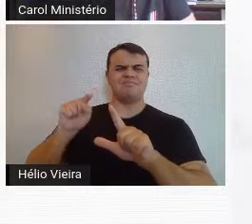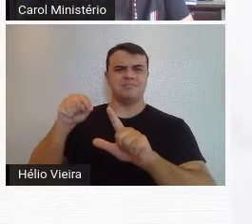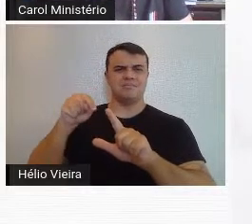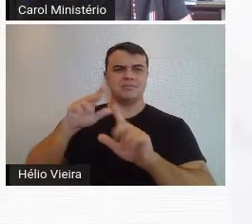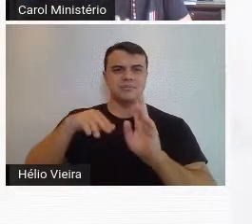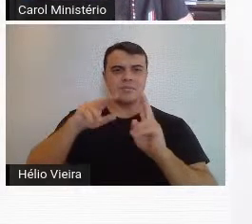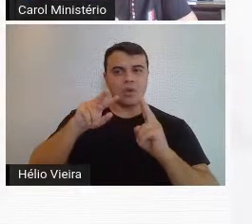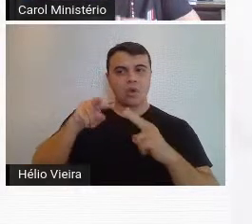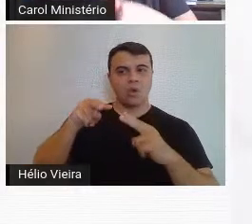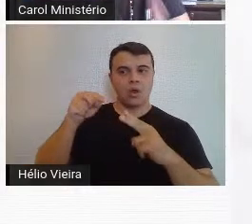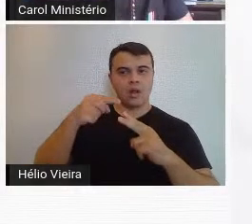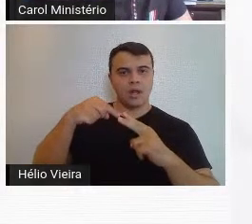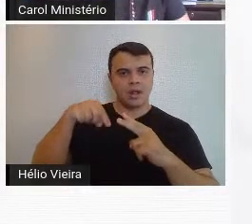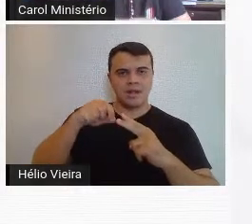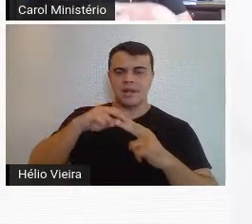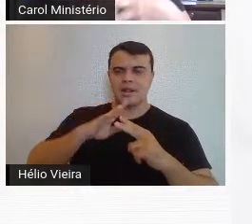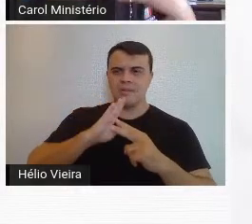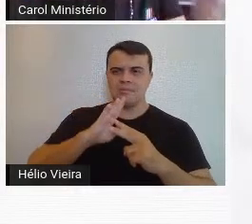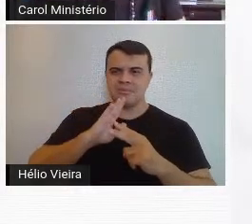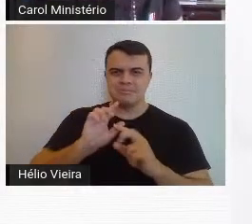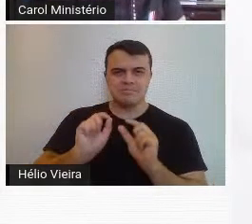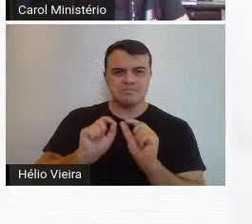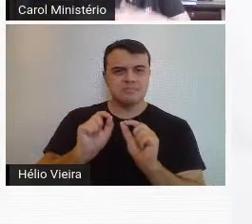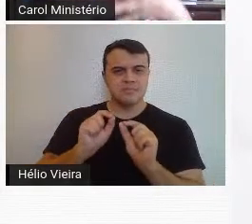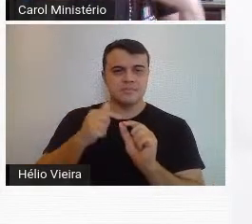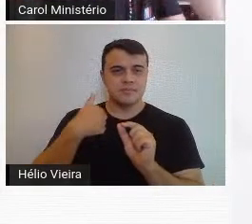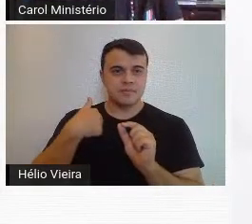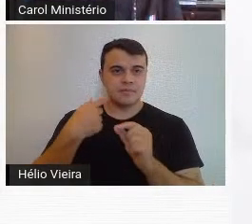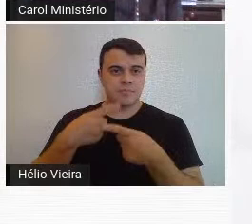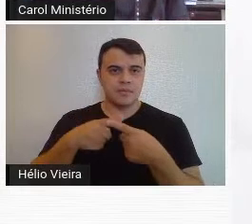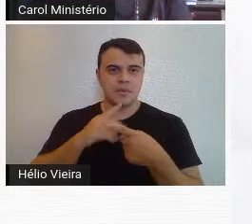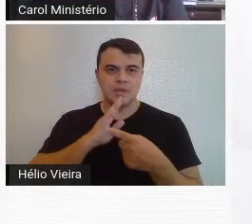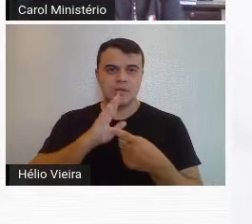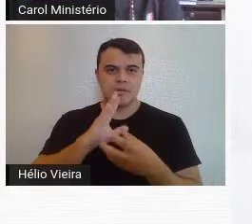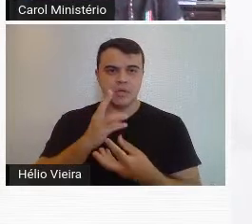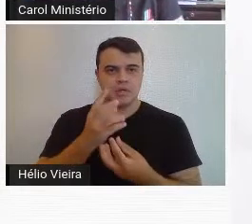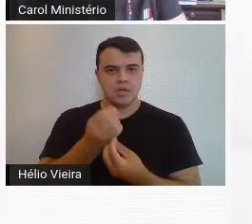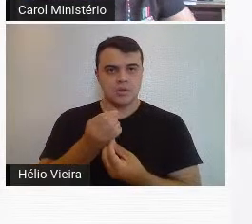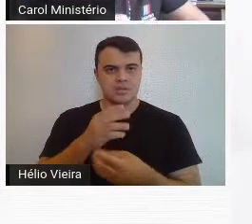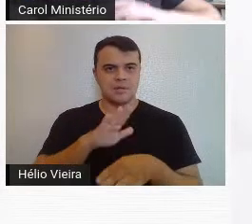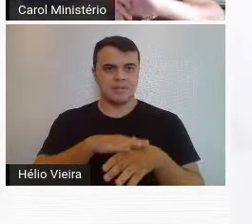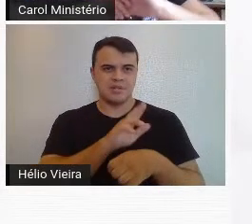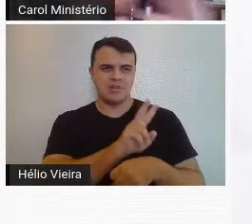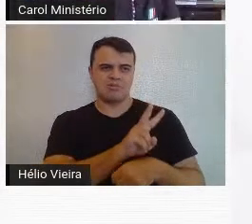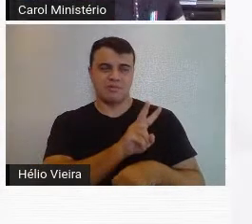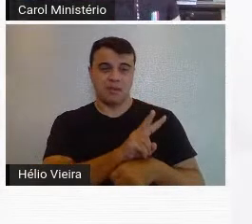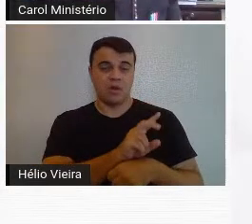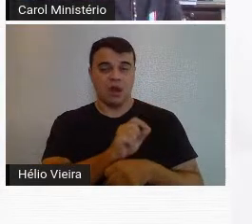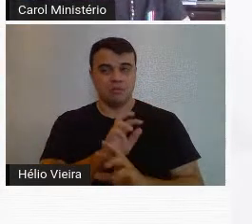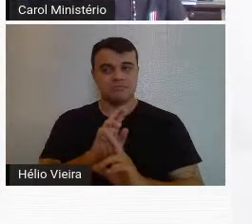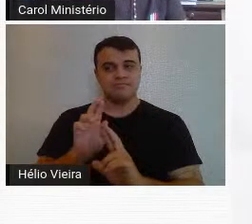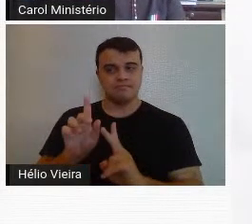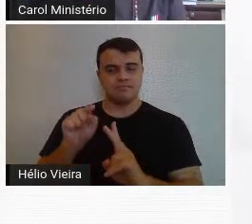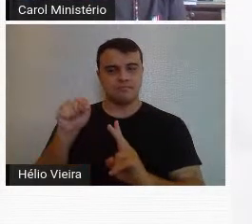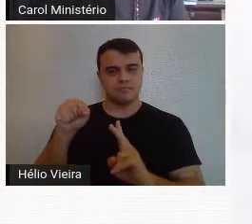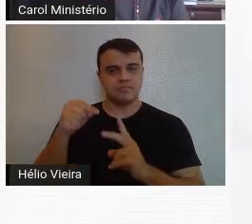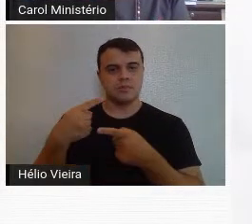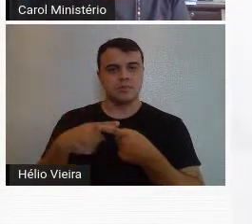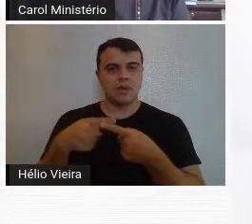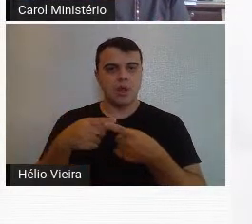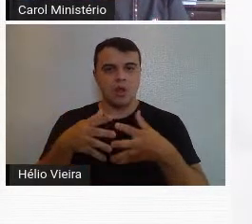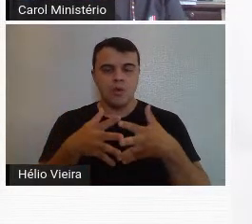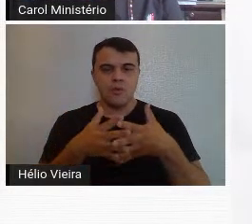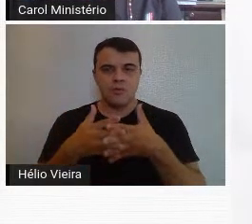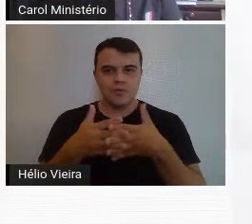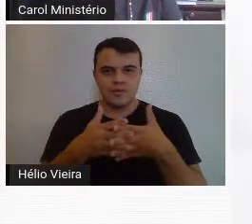talvez, menos conhecidos, menos conhecedores de arte e mais conservadores. Então, foi uma confusão